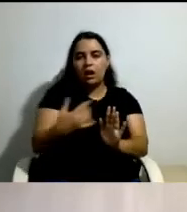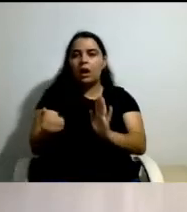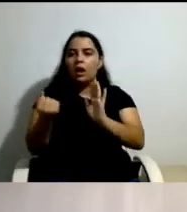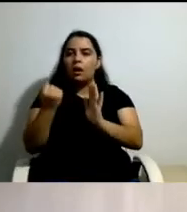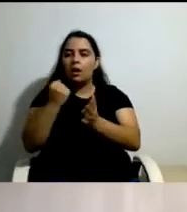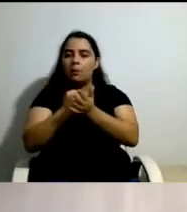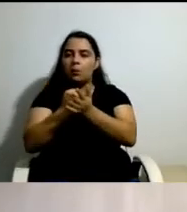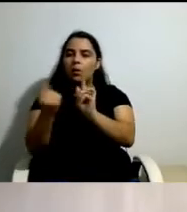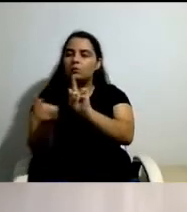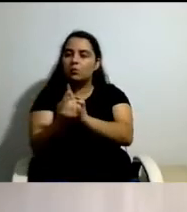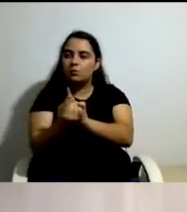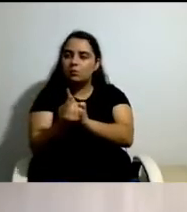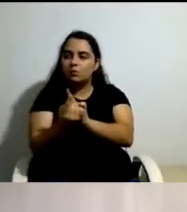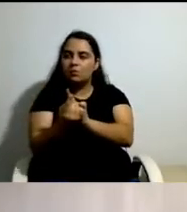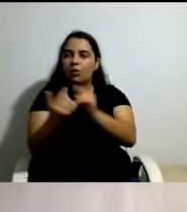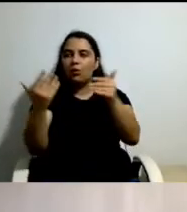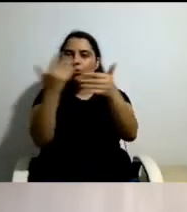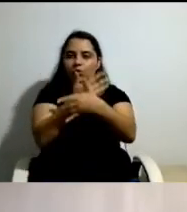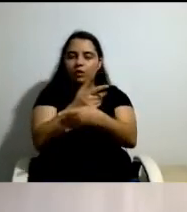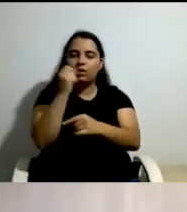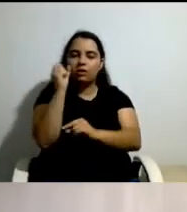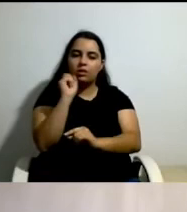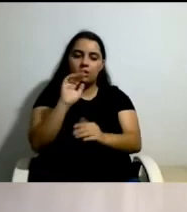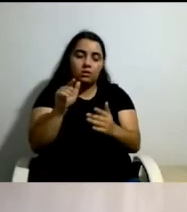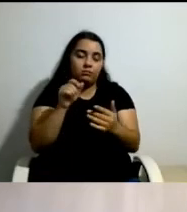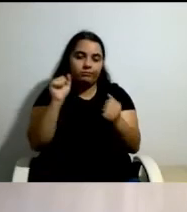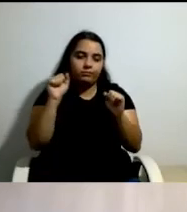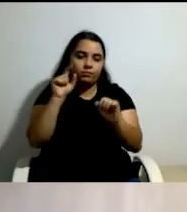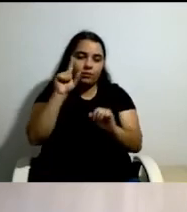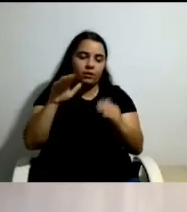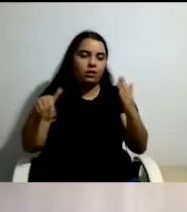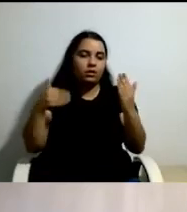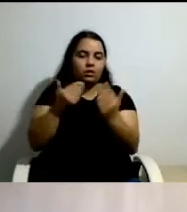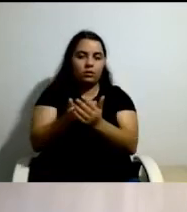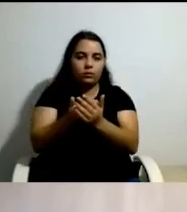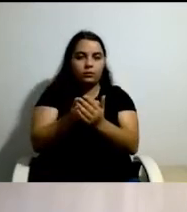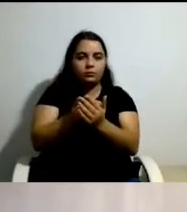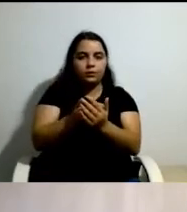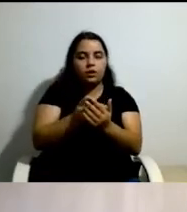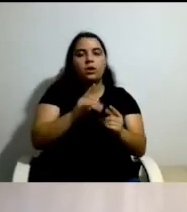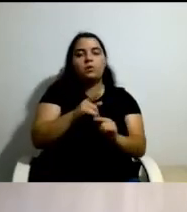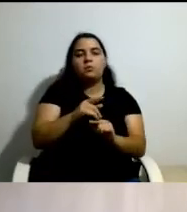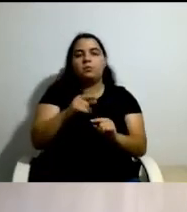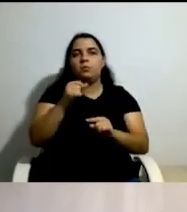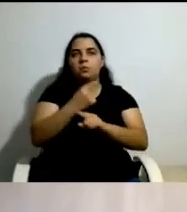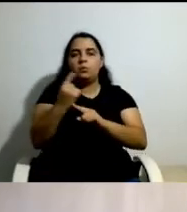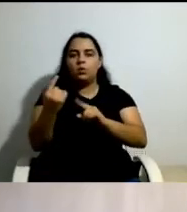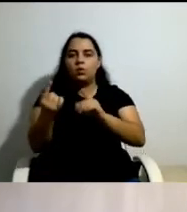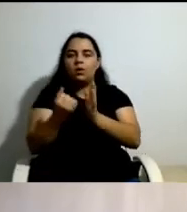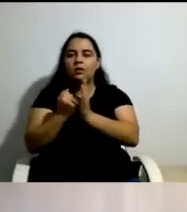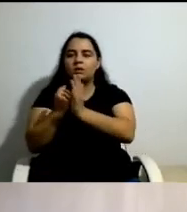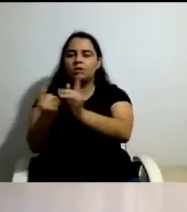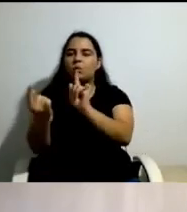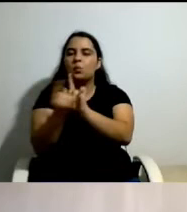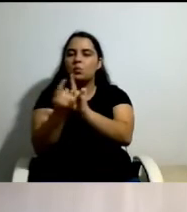as possibilidades de intervenção das assistentes pessoais, e daquilo que